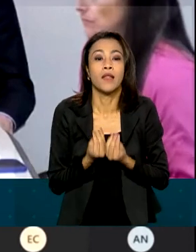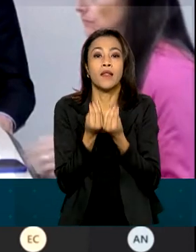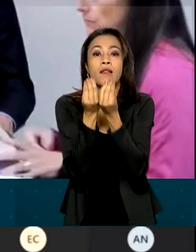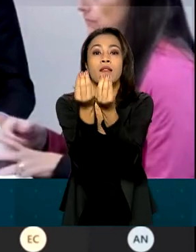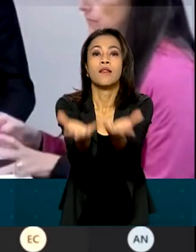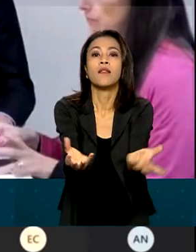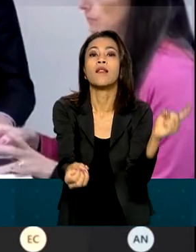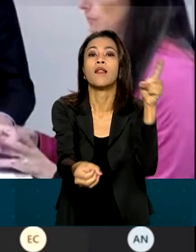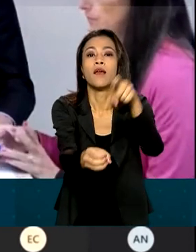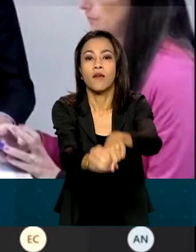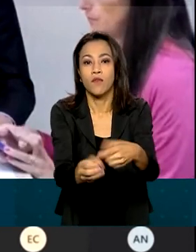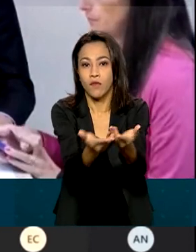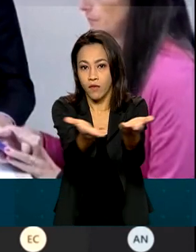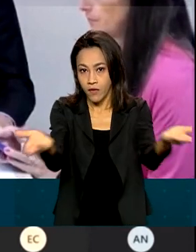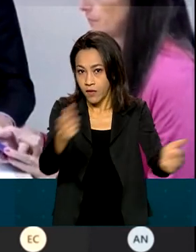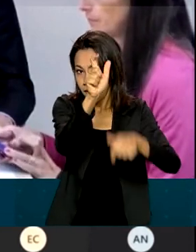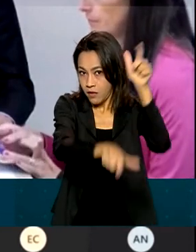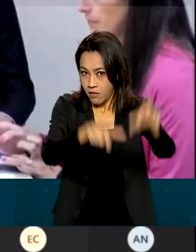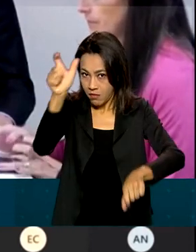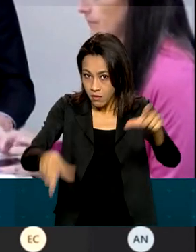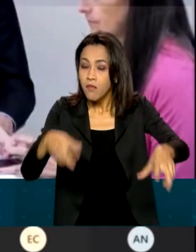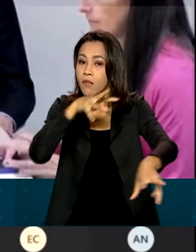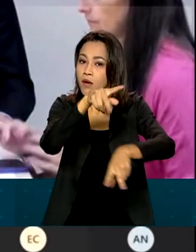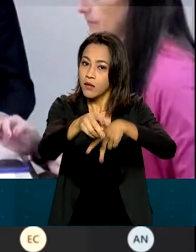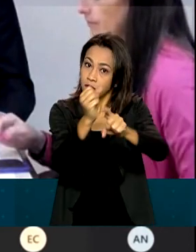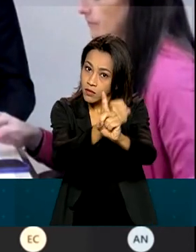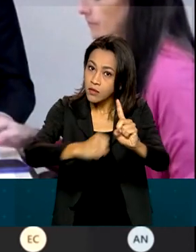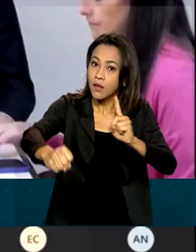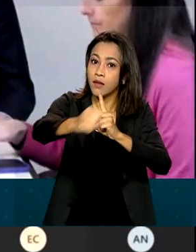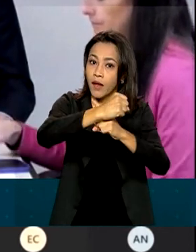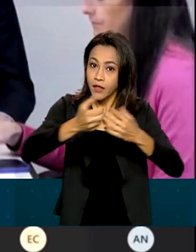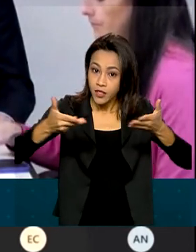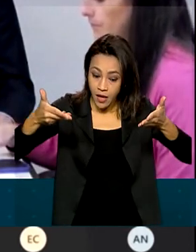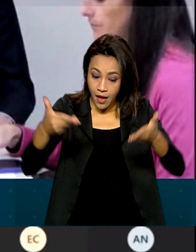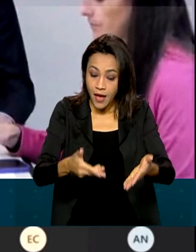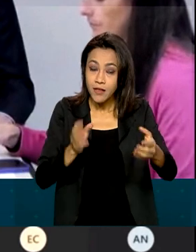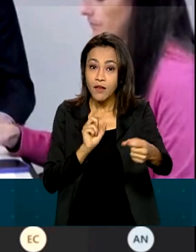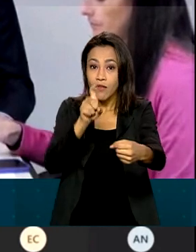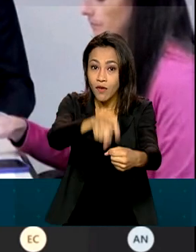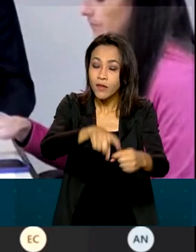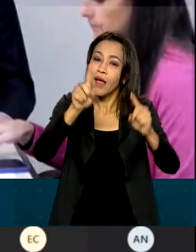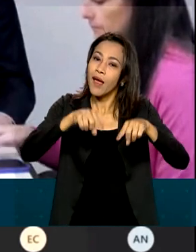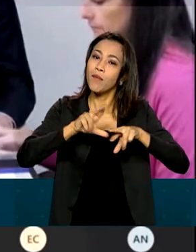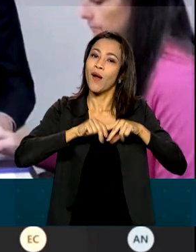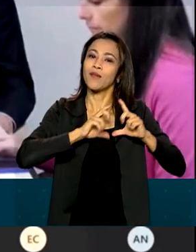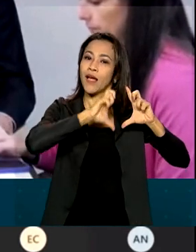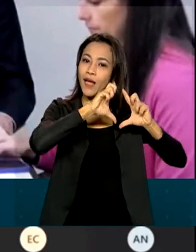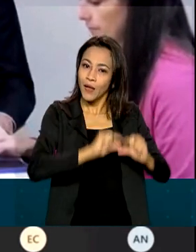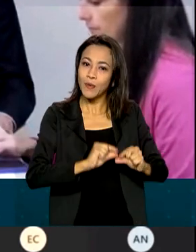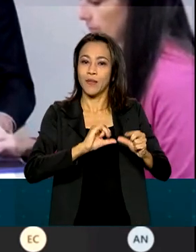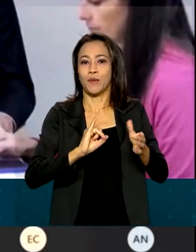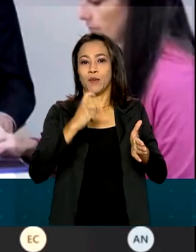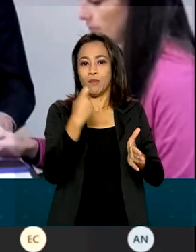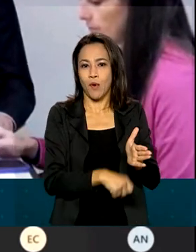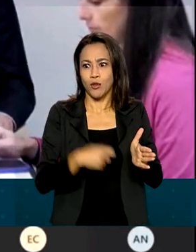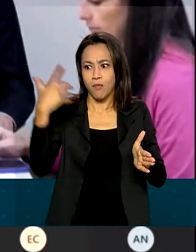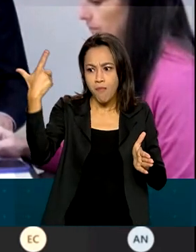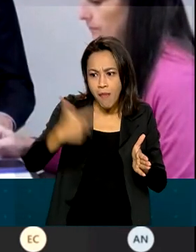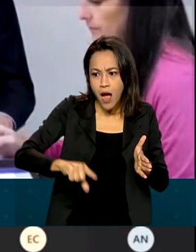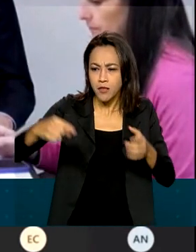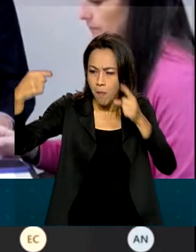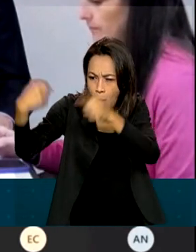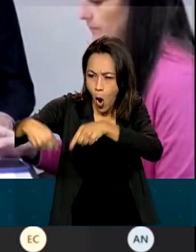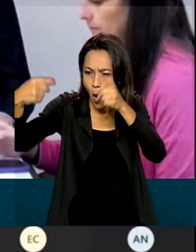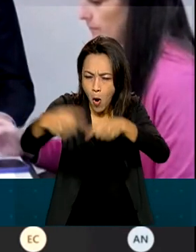que estamos gerando uma arrecadação maior. Essa redução, essa devolução é justamente através da redução de impostos que permitem mais competitividade,